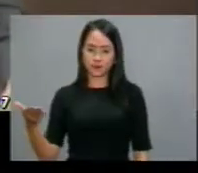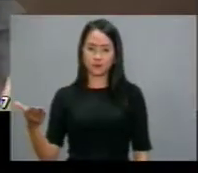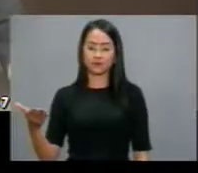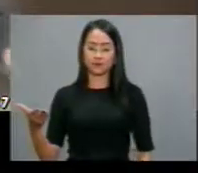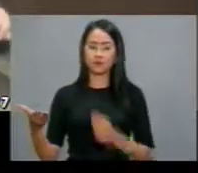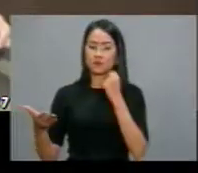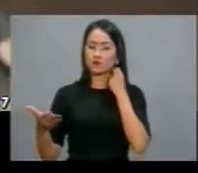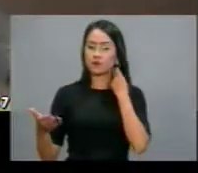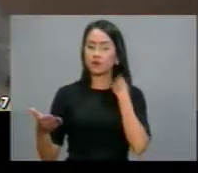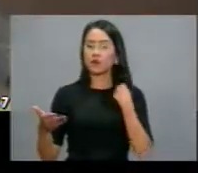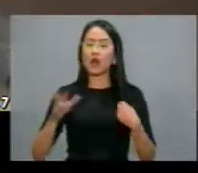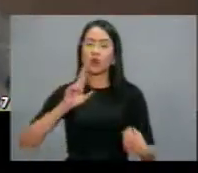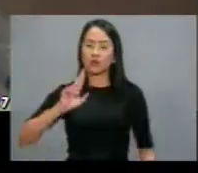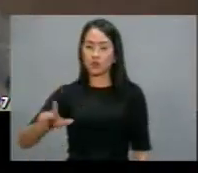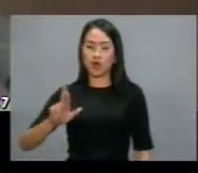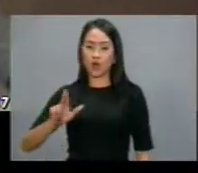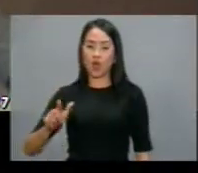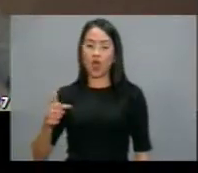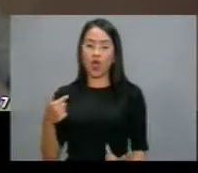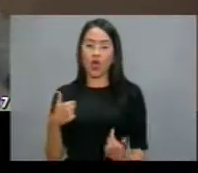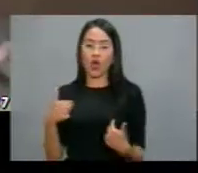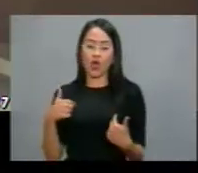da minha personalidade